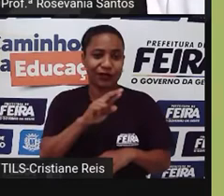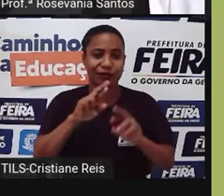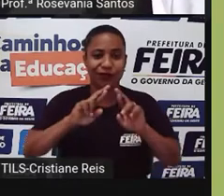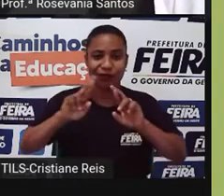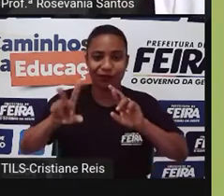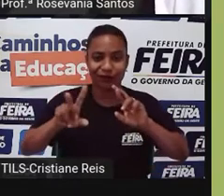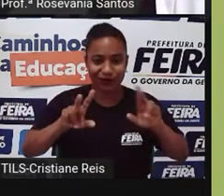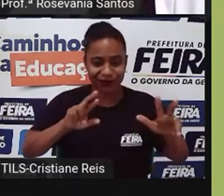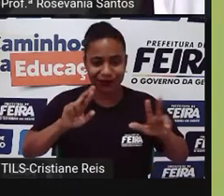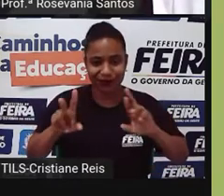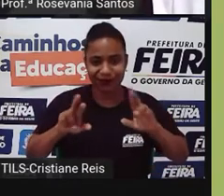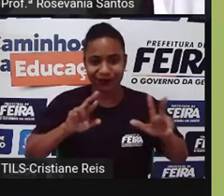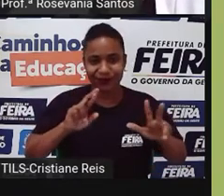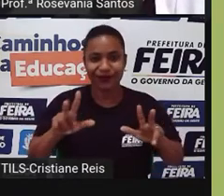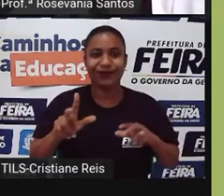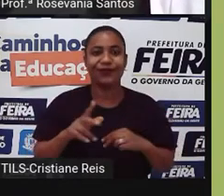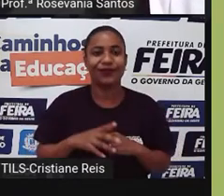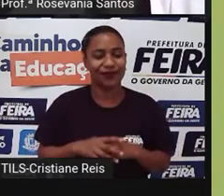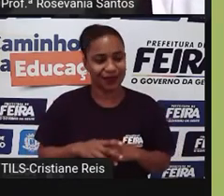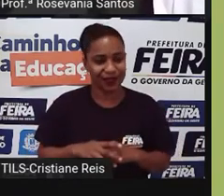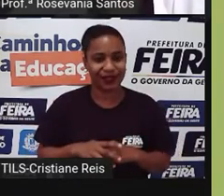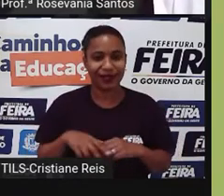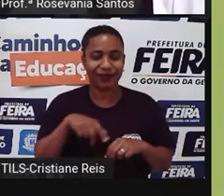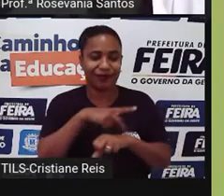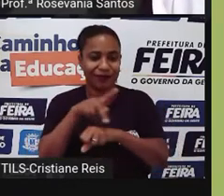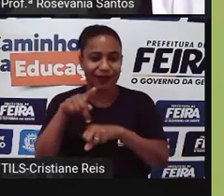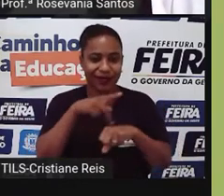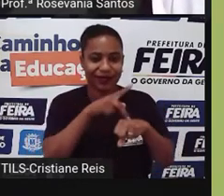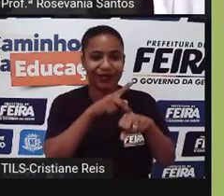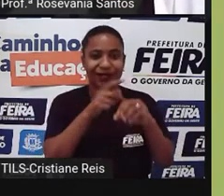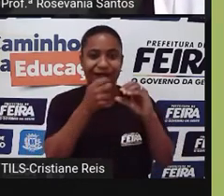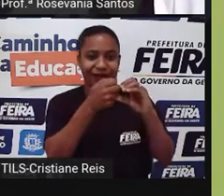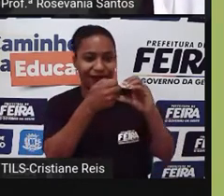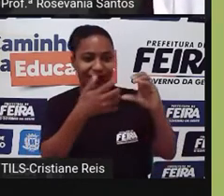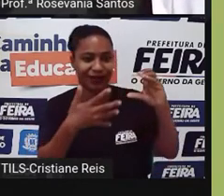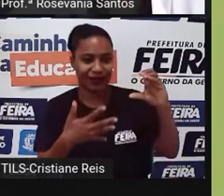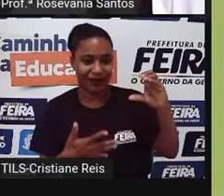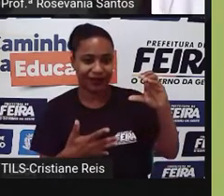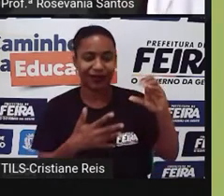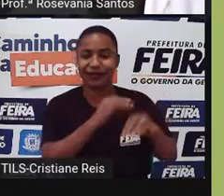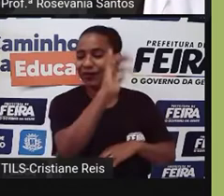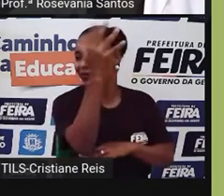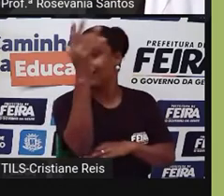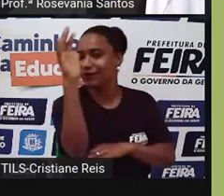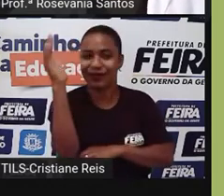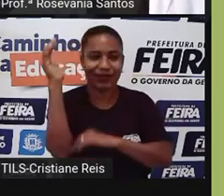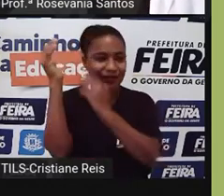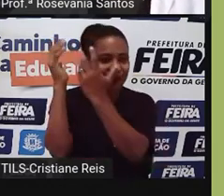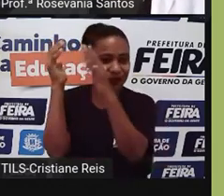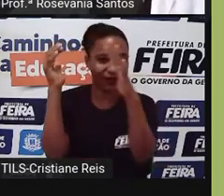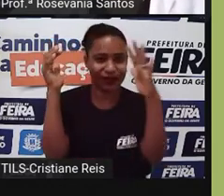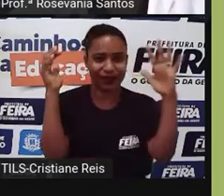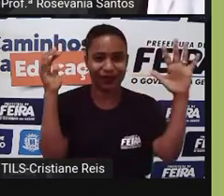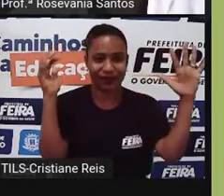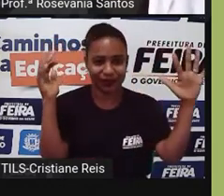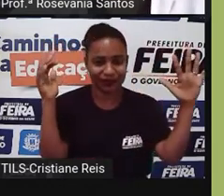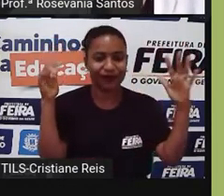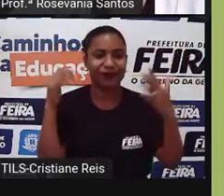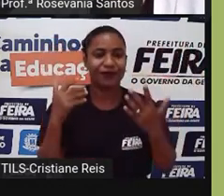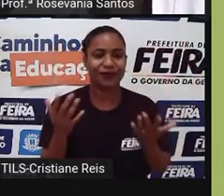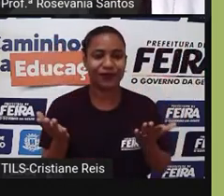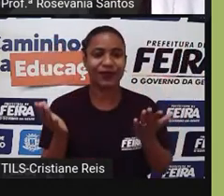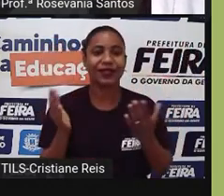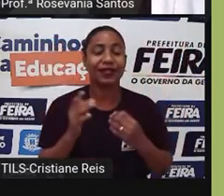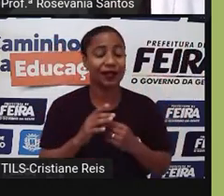os países que têm toda a sua característica voltada mesmo para a questão da natureza, né, os deuses mais voltados a sempre, né,